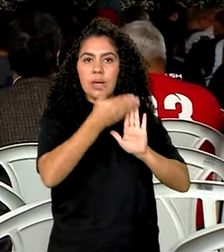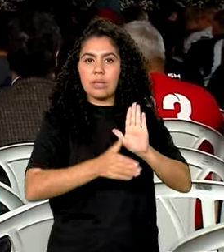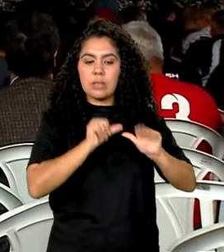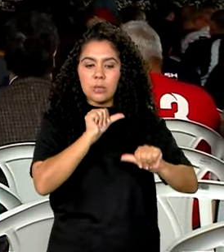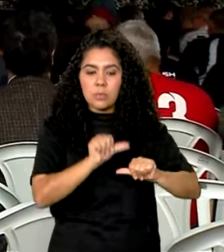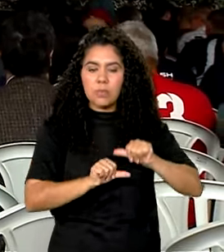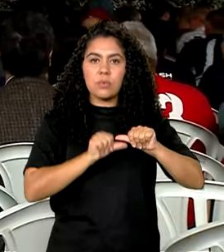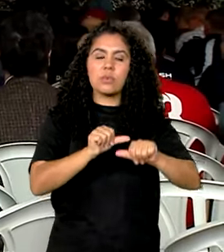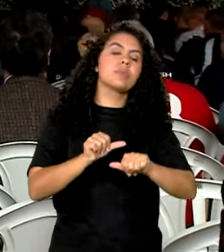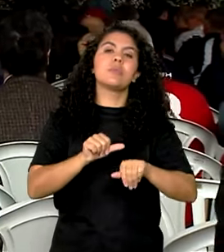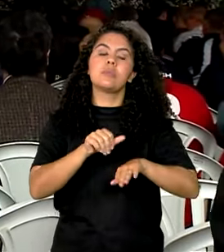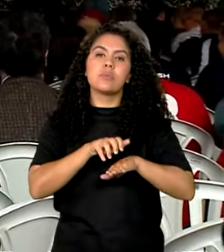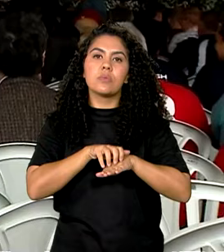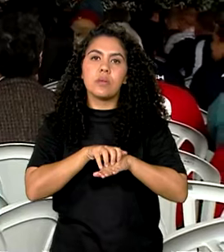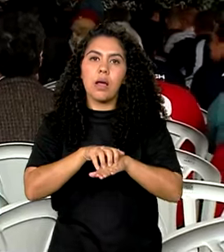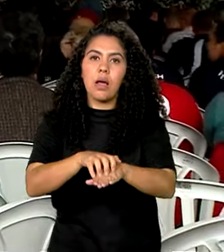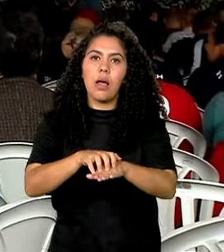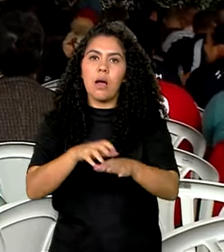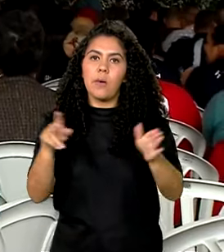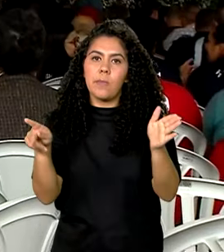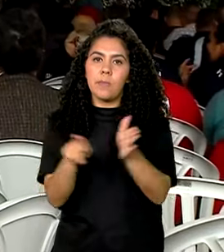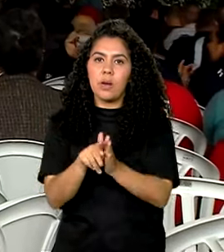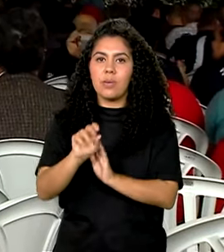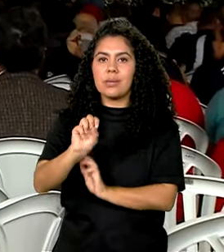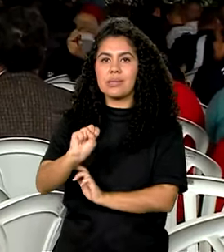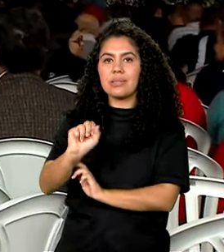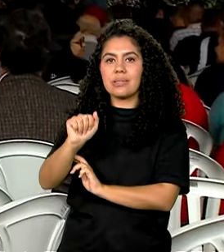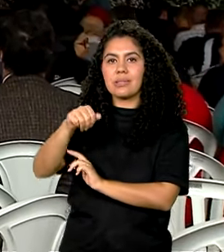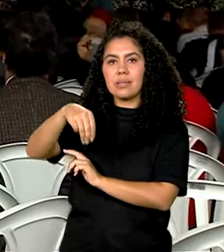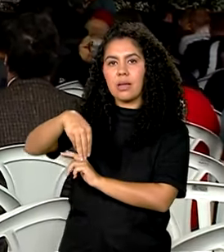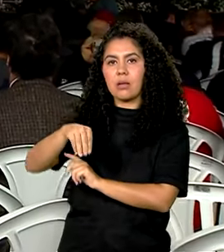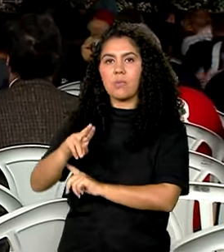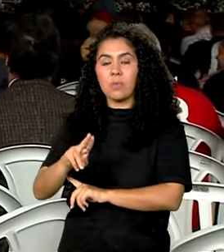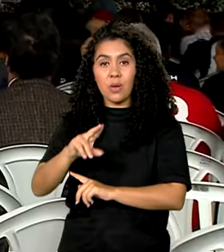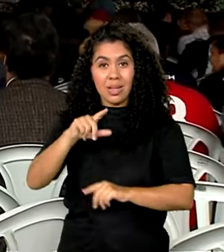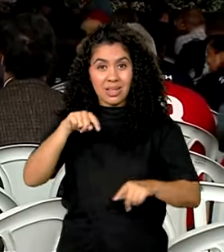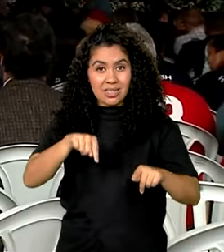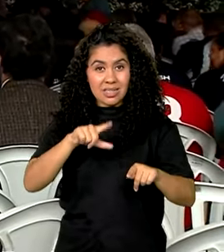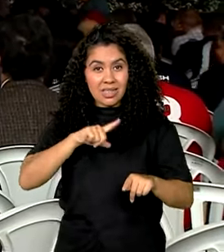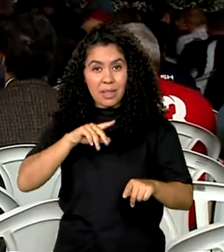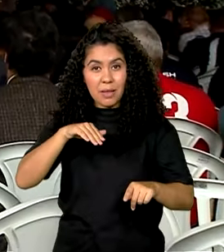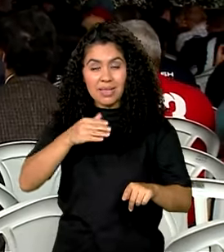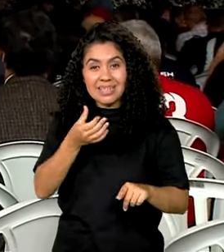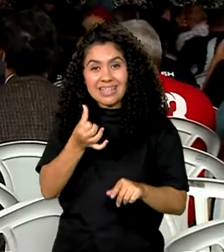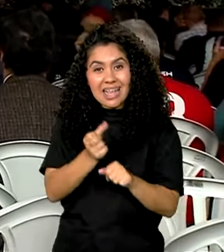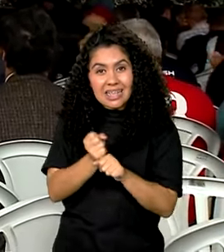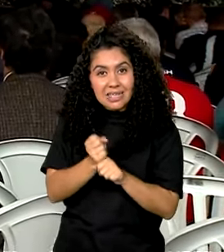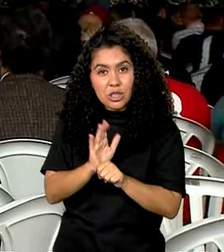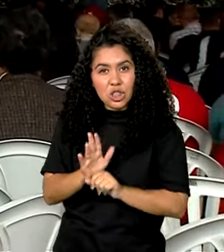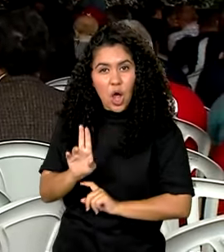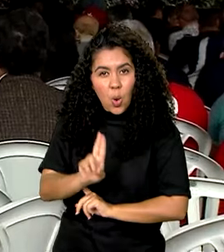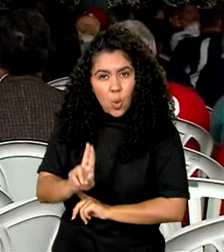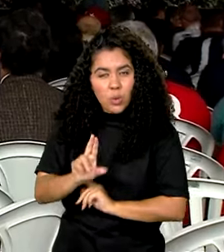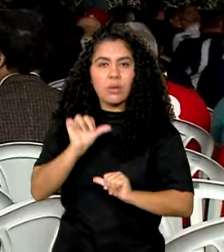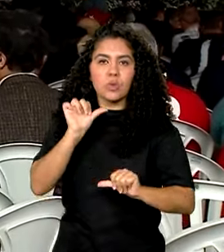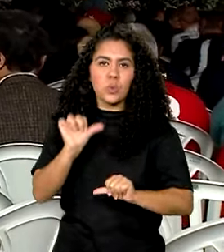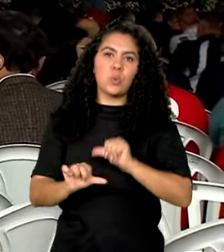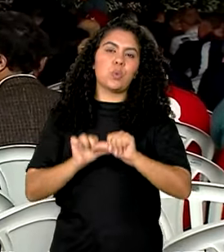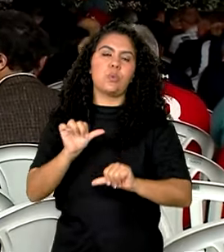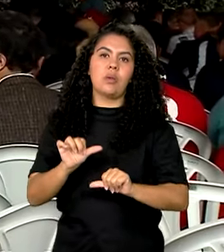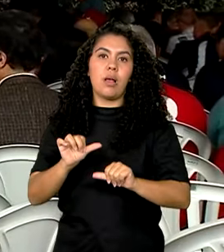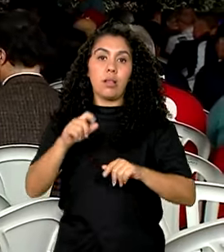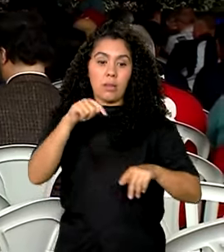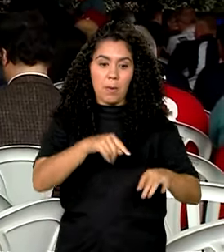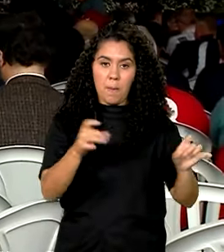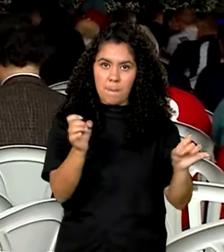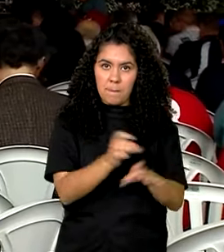Todas as ambulâncias com mais de seis anos serão trocadas. Daqui o presidente Lula segue para Campinas.